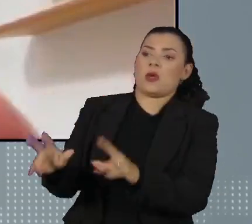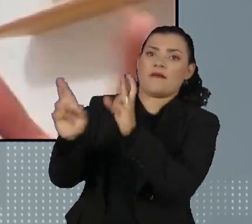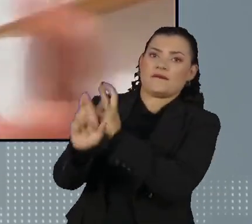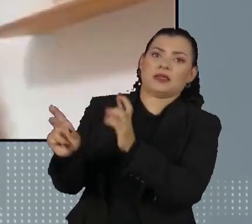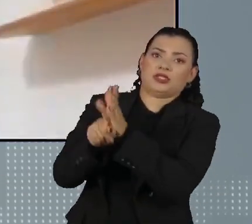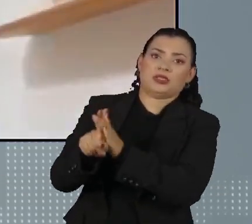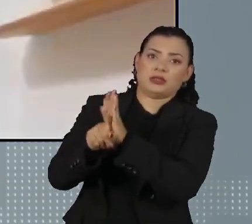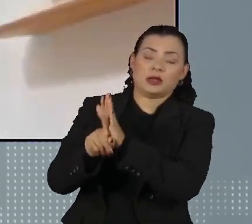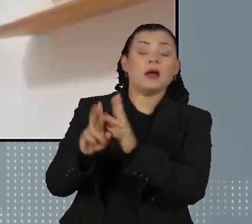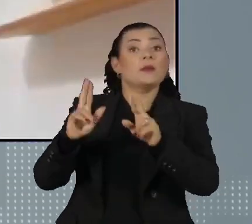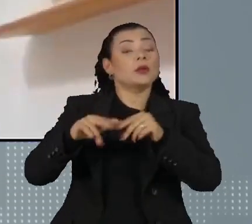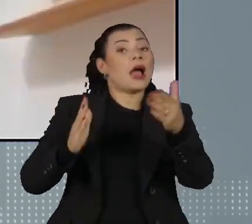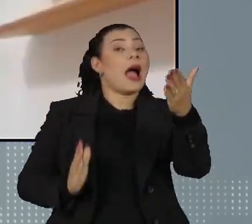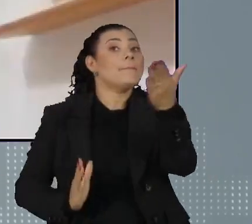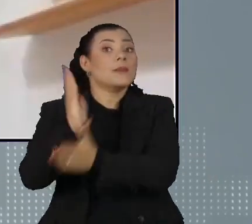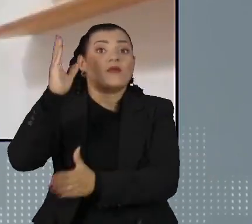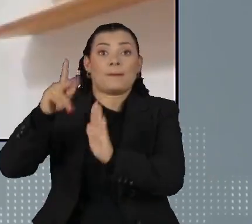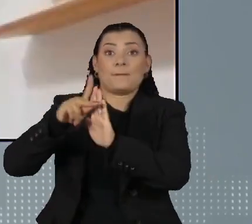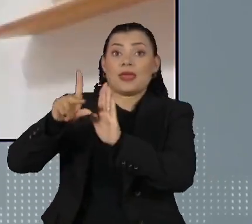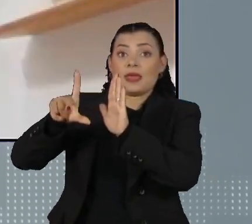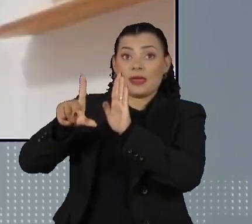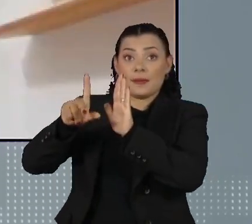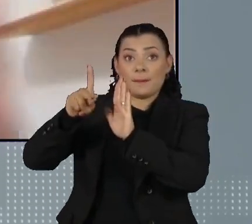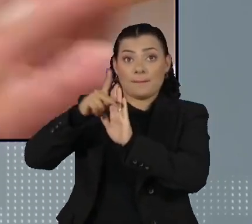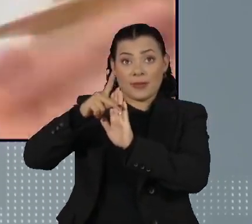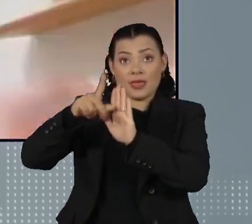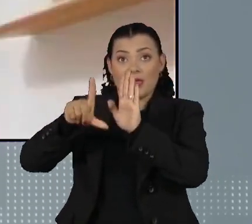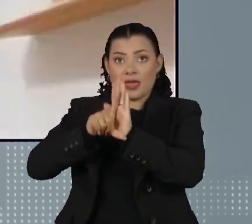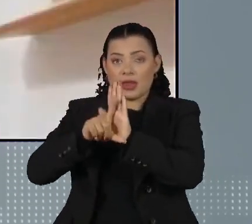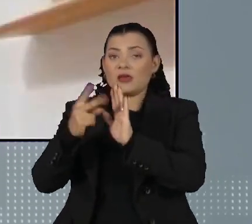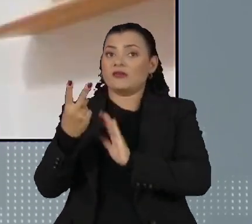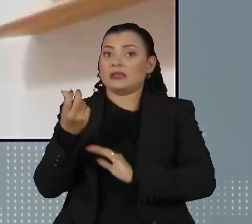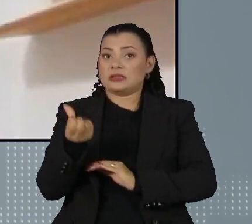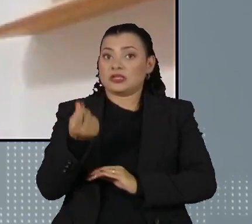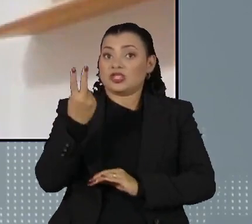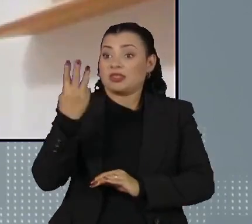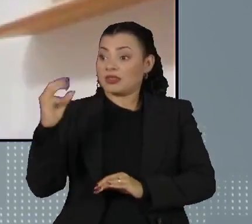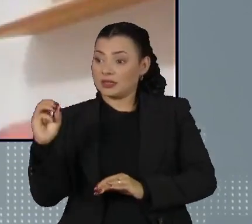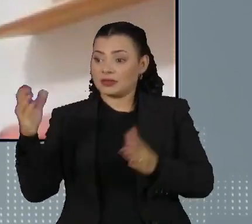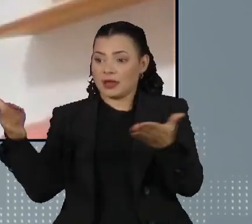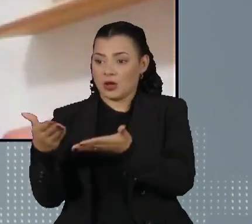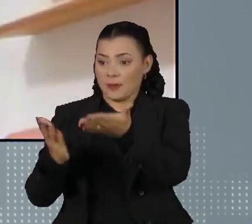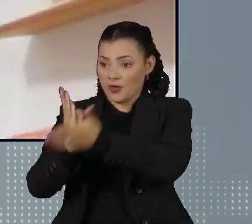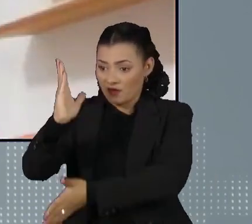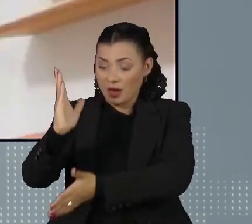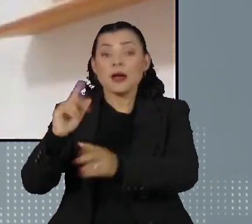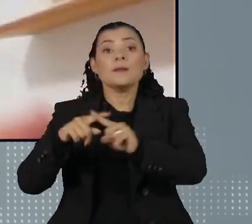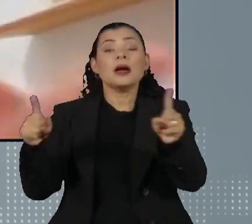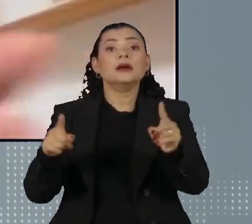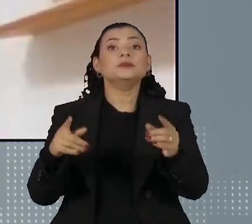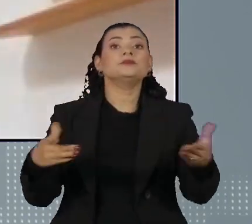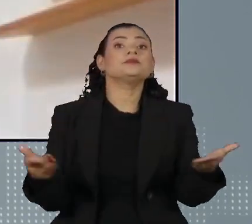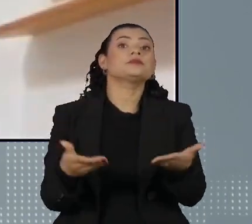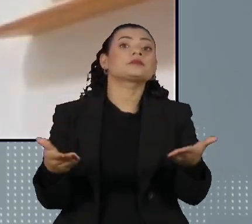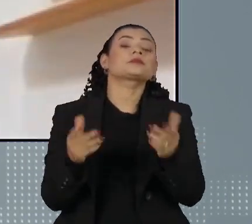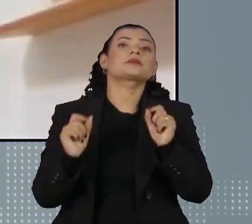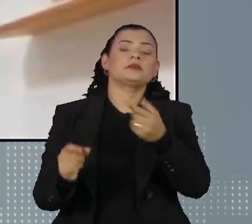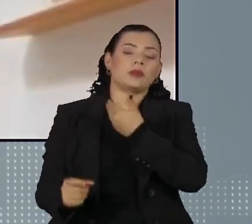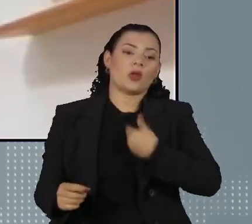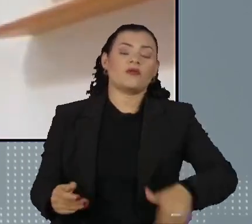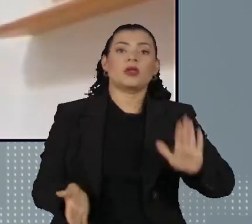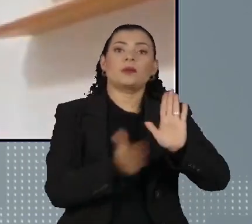ser o ideal é aprovar o projeto 2630 agora e, em seguida, o governo apresentar uma